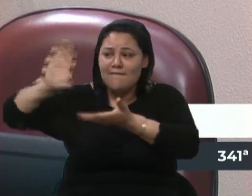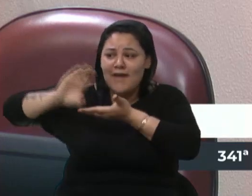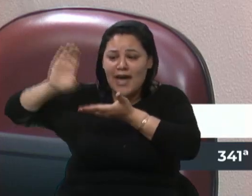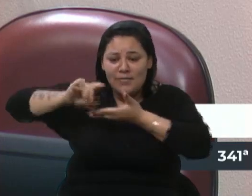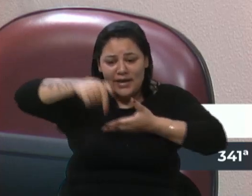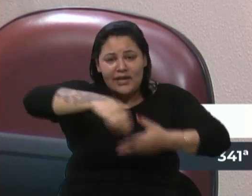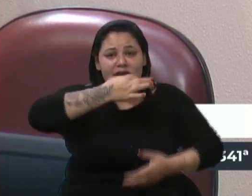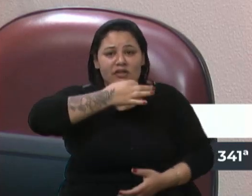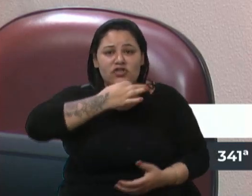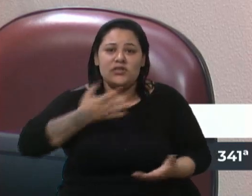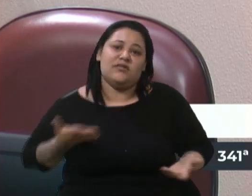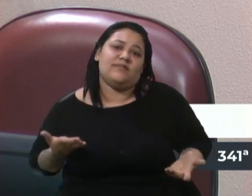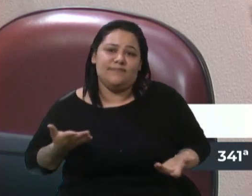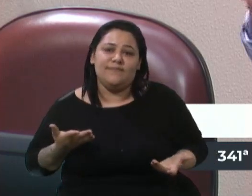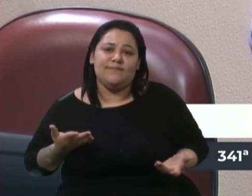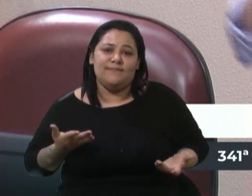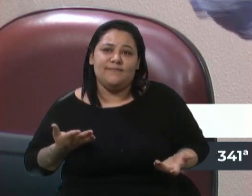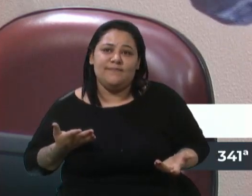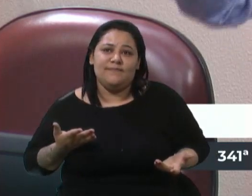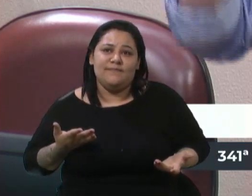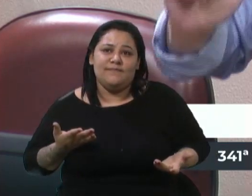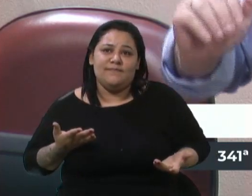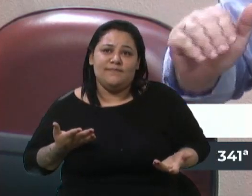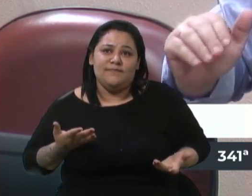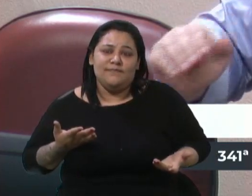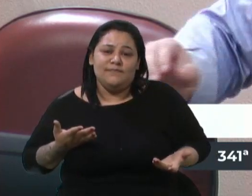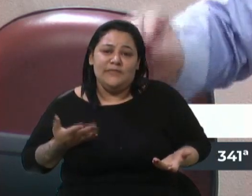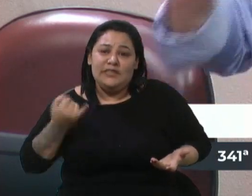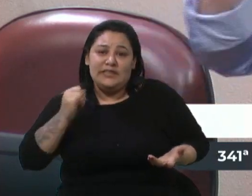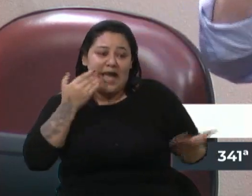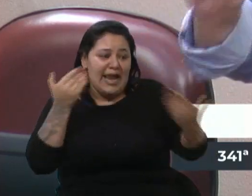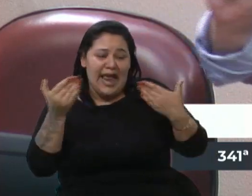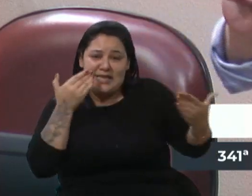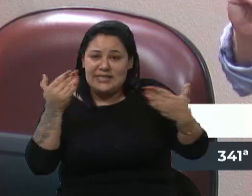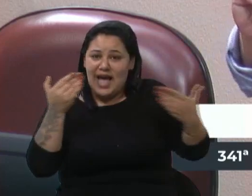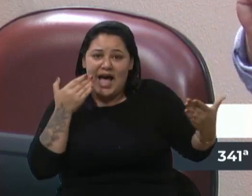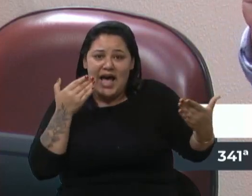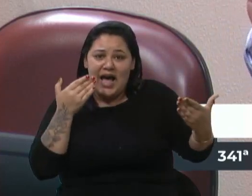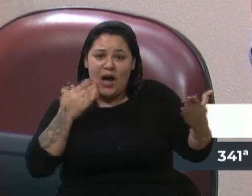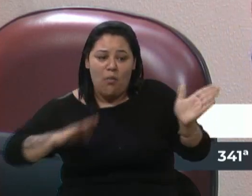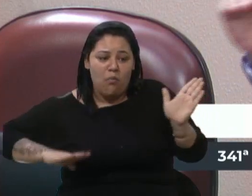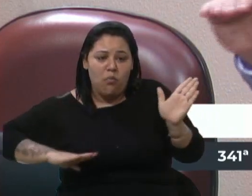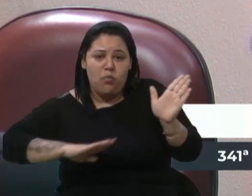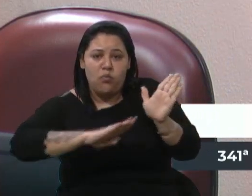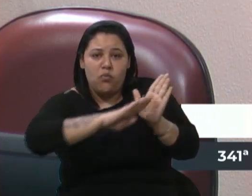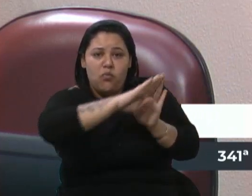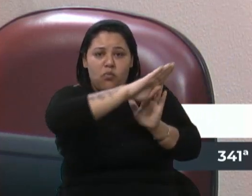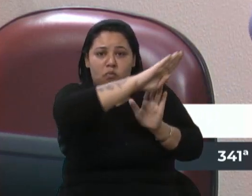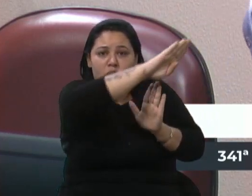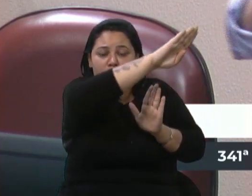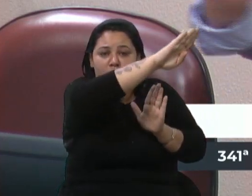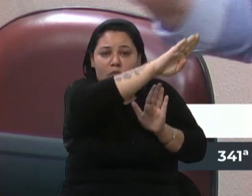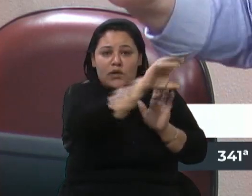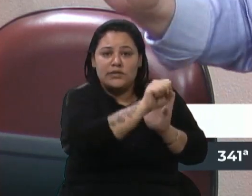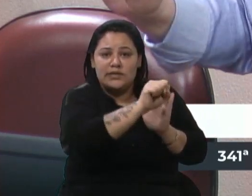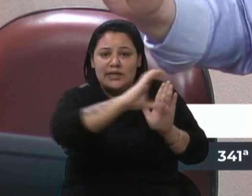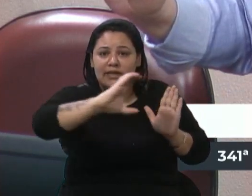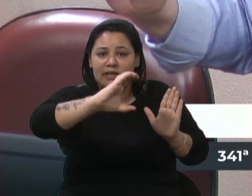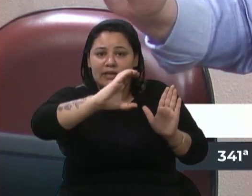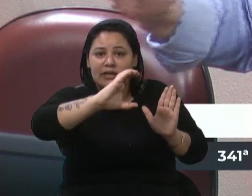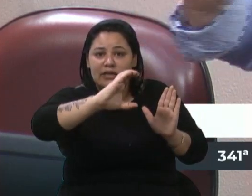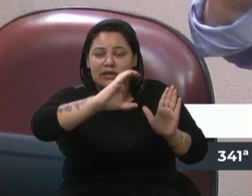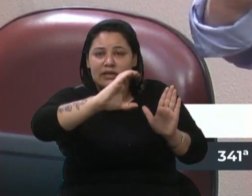Caxias do Sul. De baixo para cima, numa escala, Santa Catarina é a segunda pior,